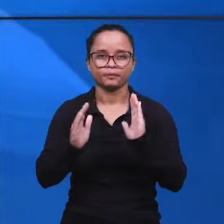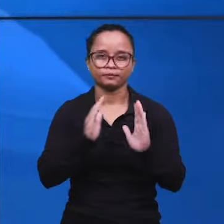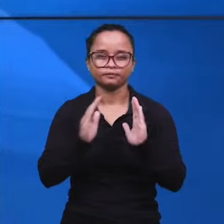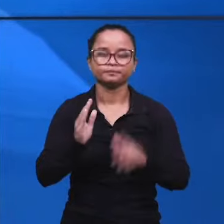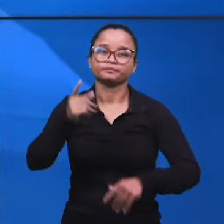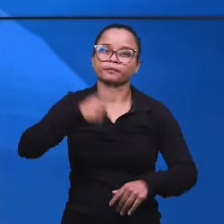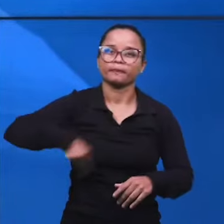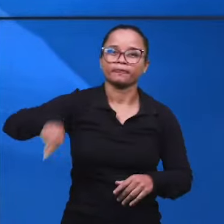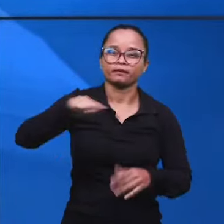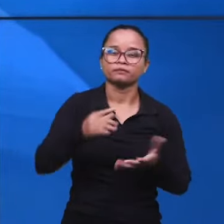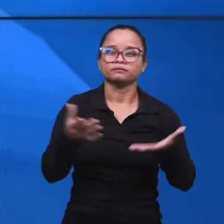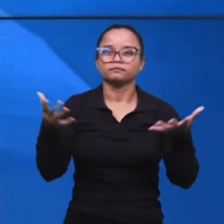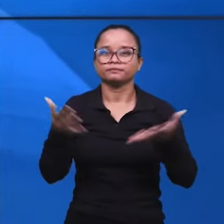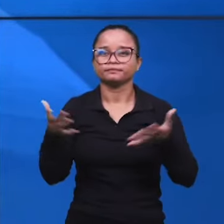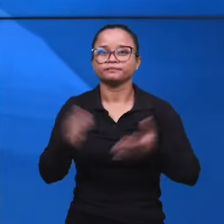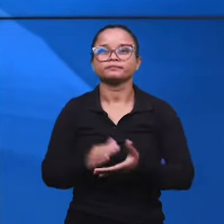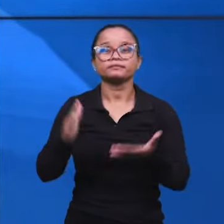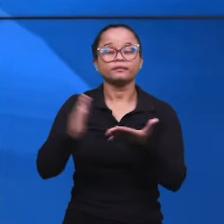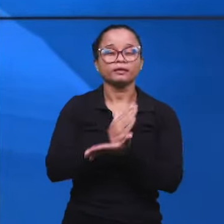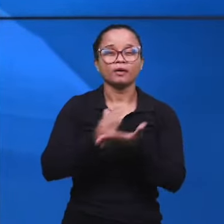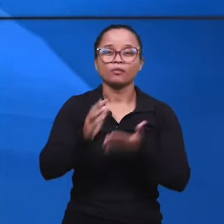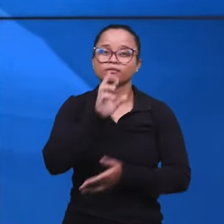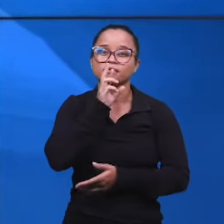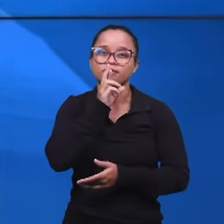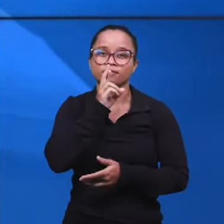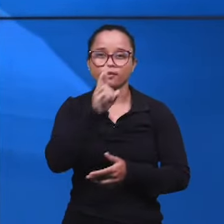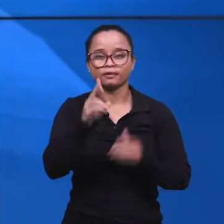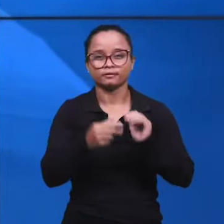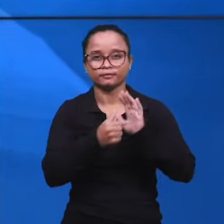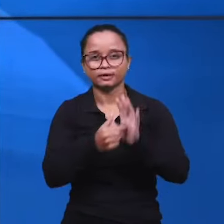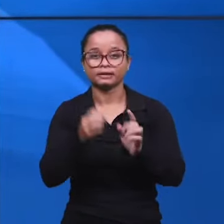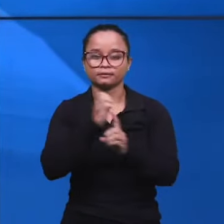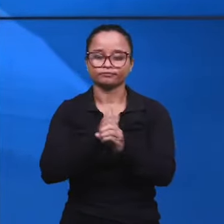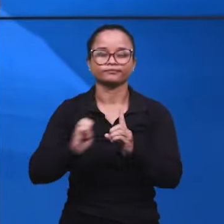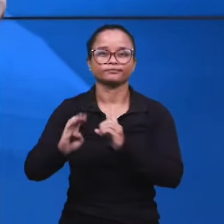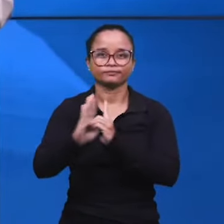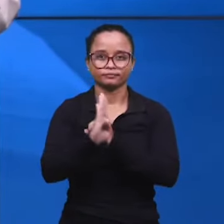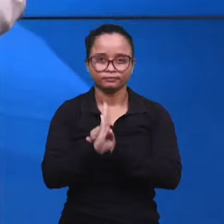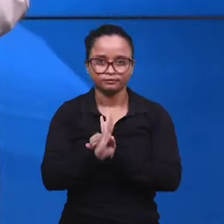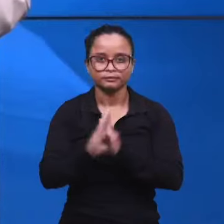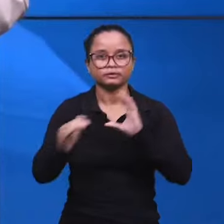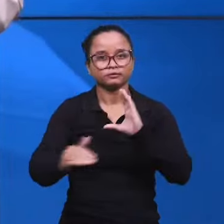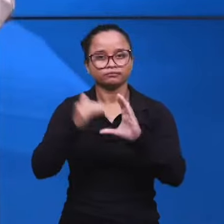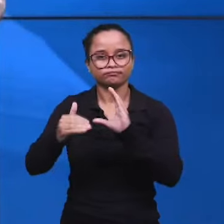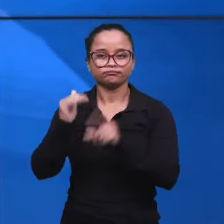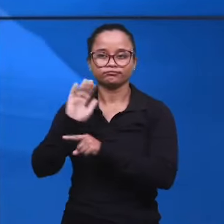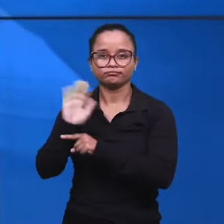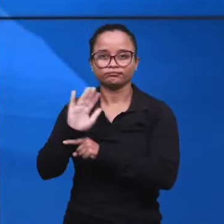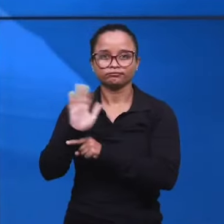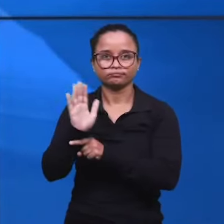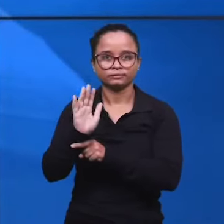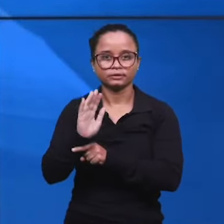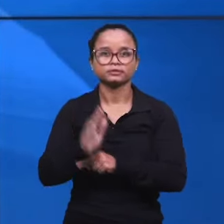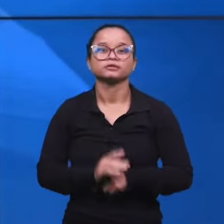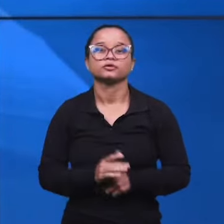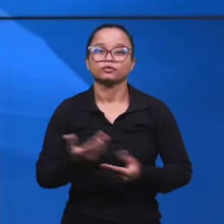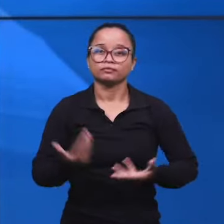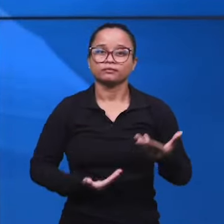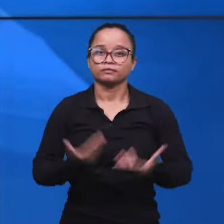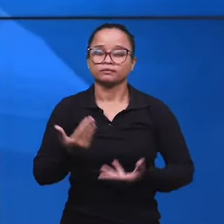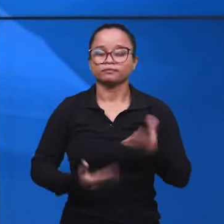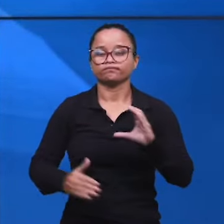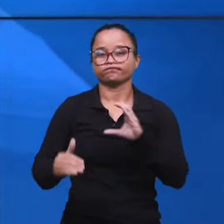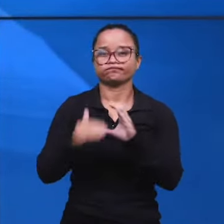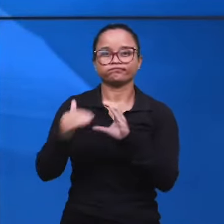nós abordamos aqui, algumas respostas da Escola Bíblica que nos são enviadas pelos vídeos que os nossos irmãos enviam